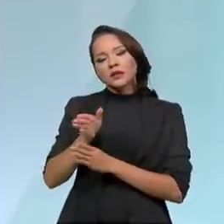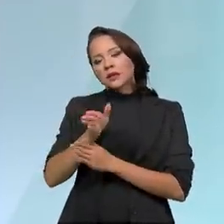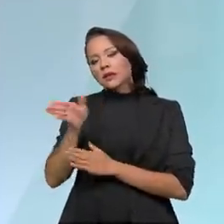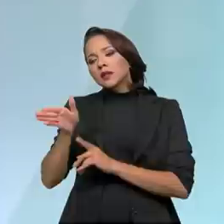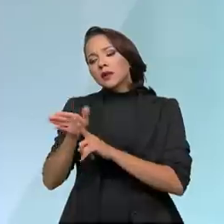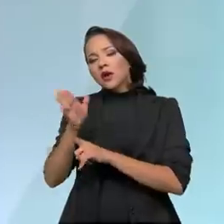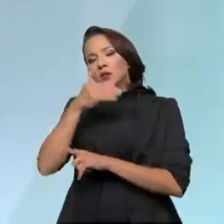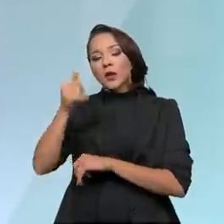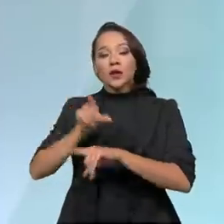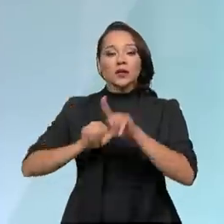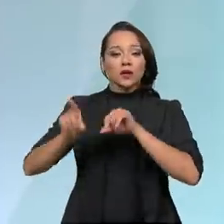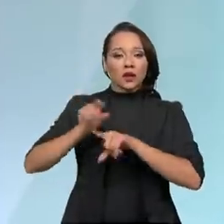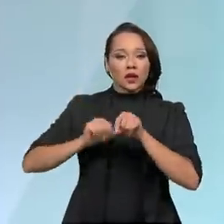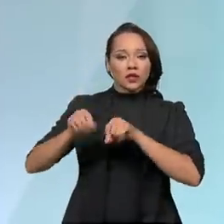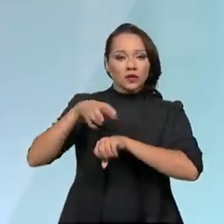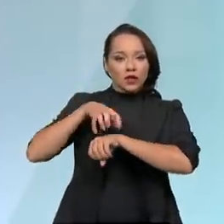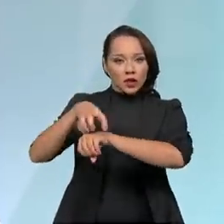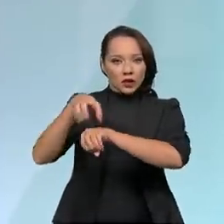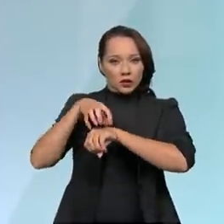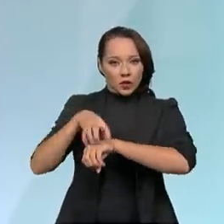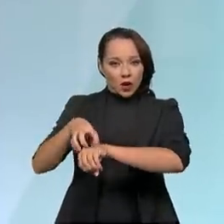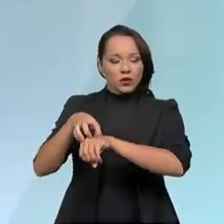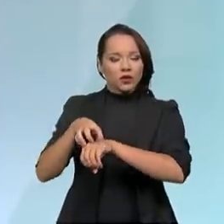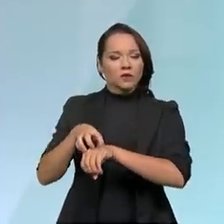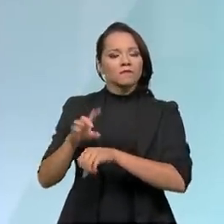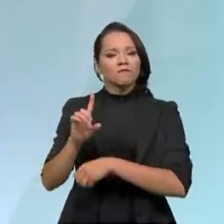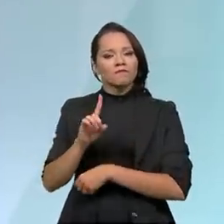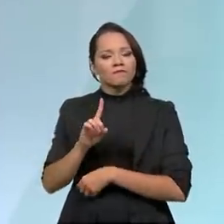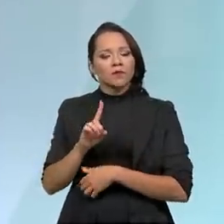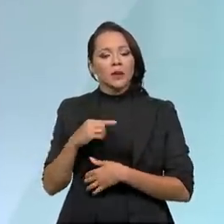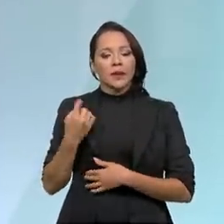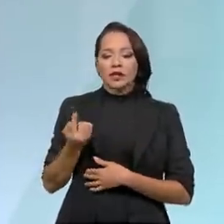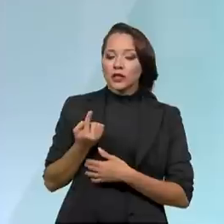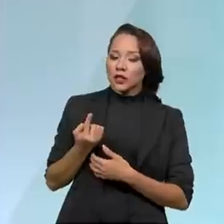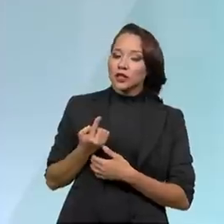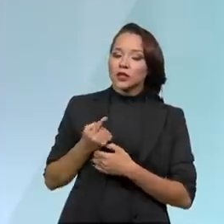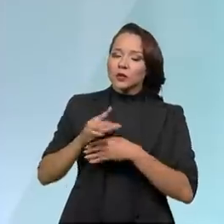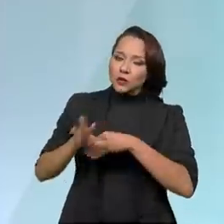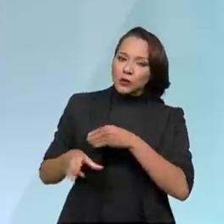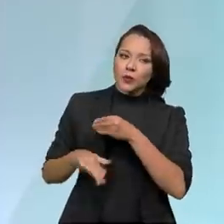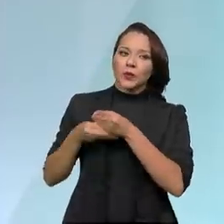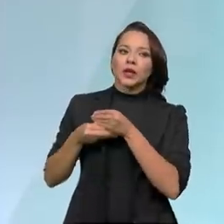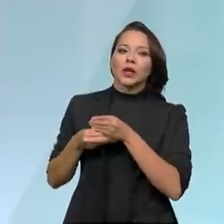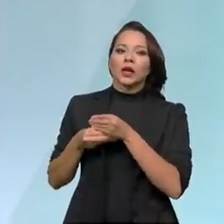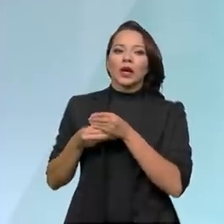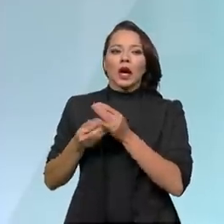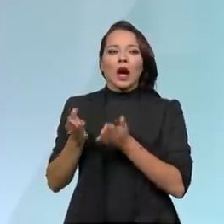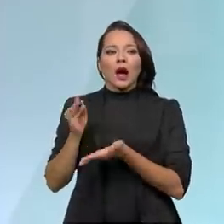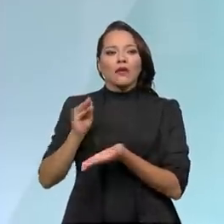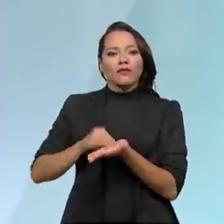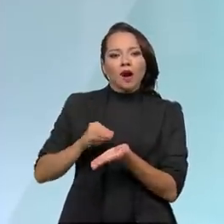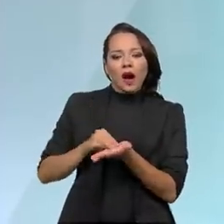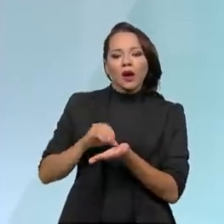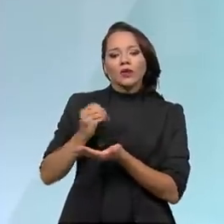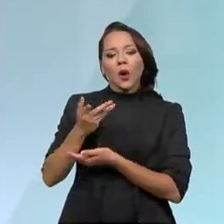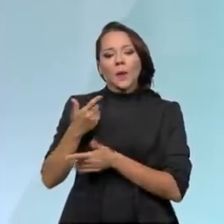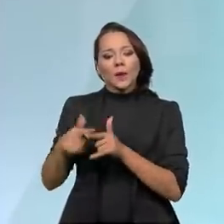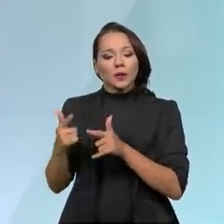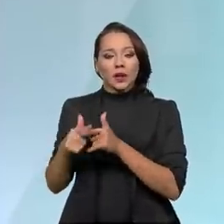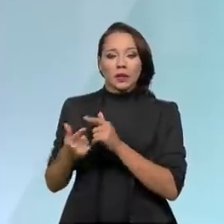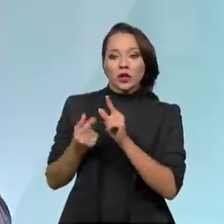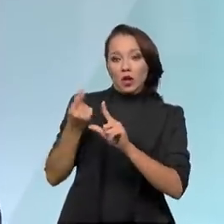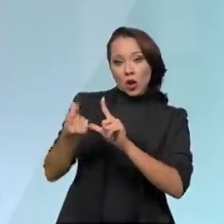são as melhores alternativas de transporte para a gente suprir a nossa deficiência de logística.